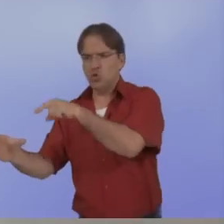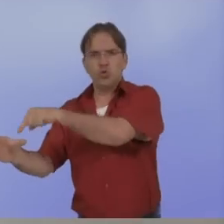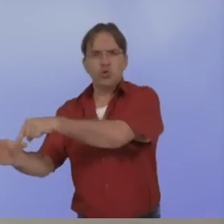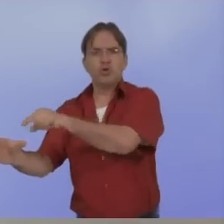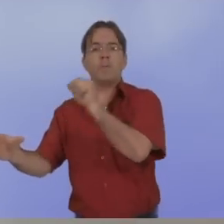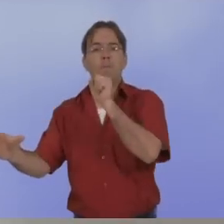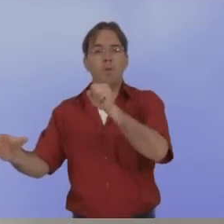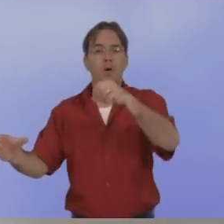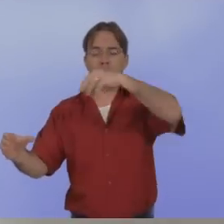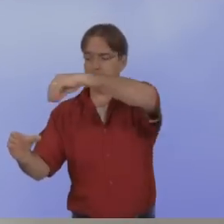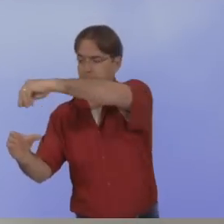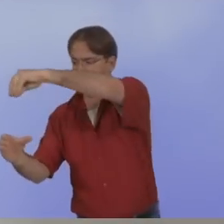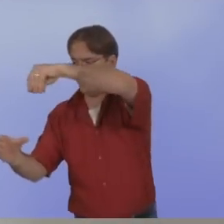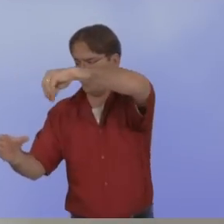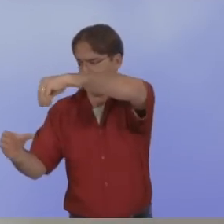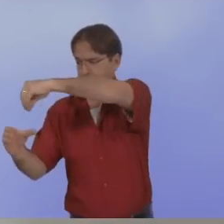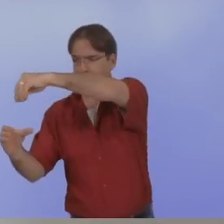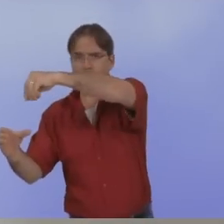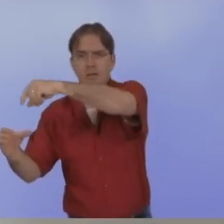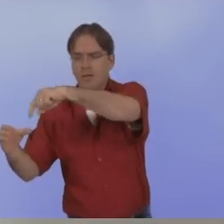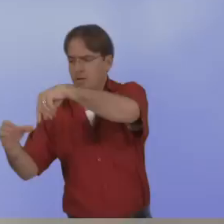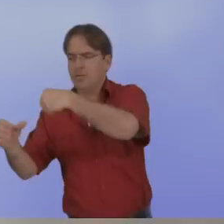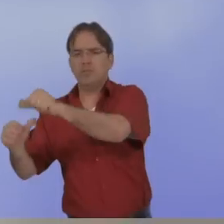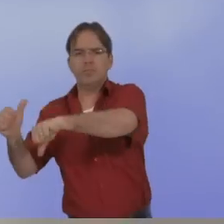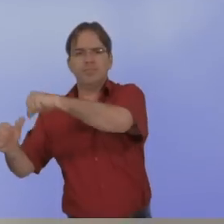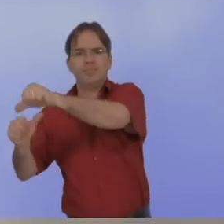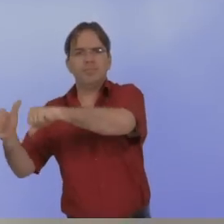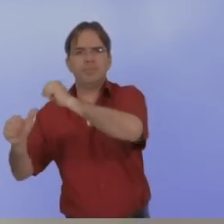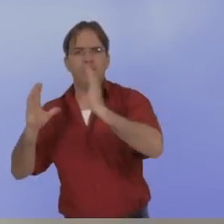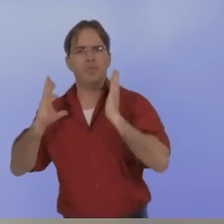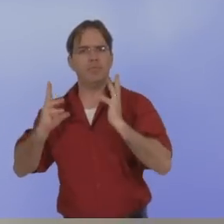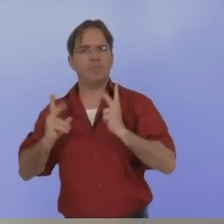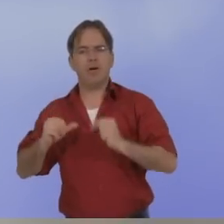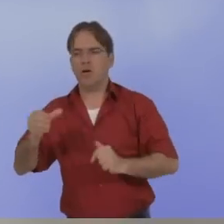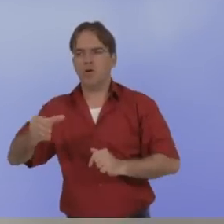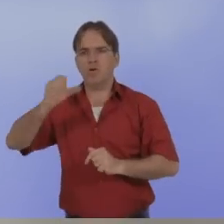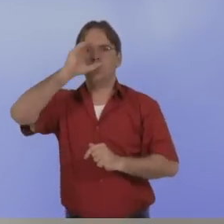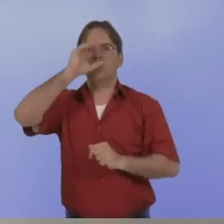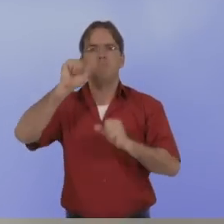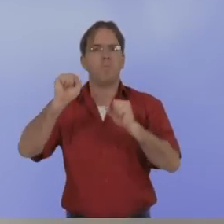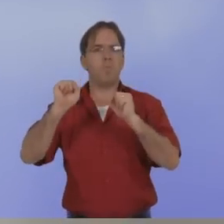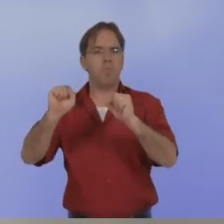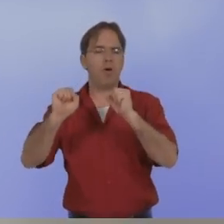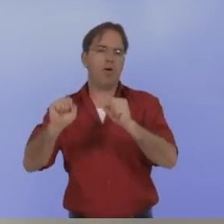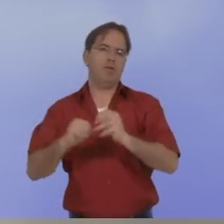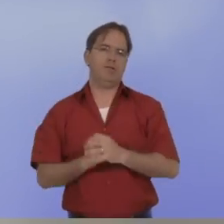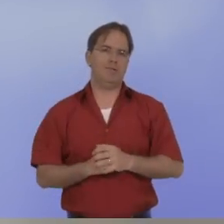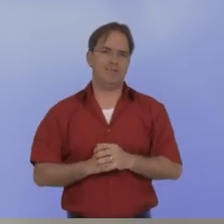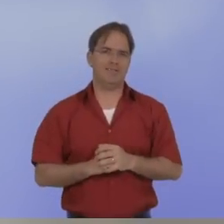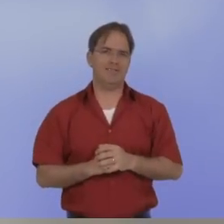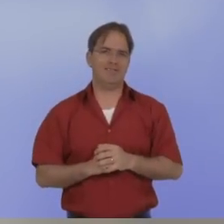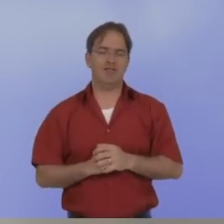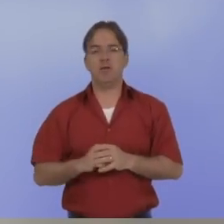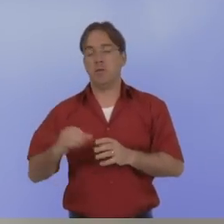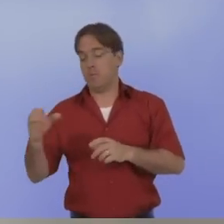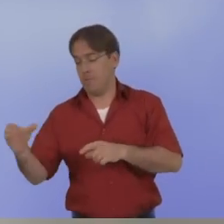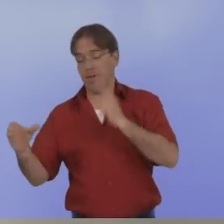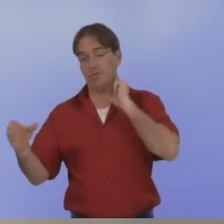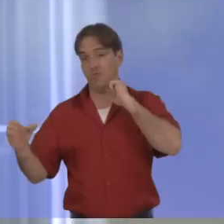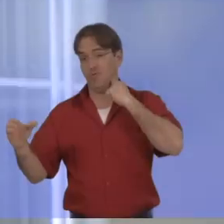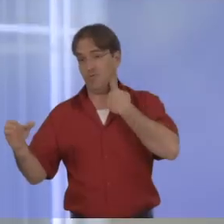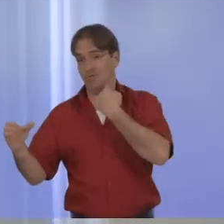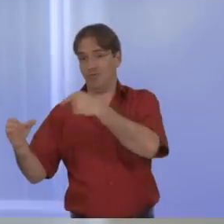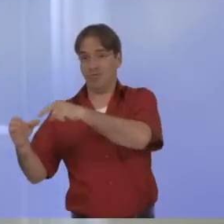bacteriana de uma água tratada. Então, se você tem pequenas porções de água e que possa tratar, que ela, uma água